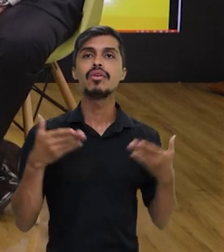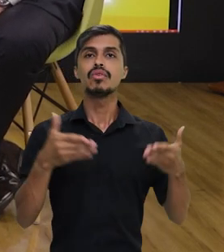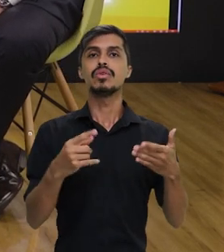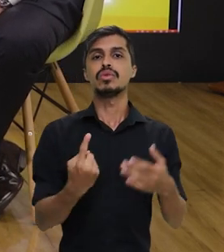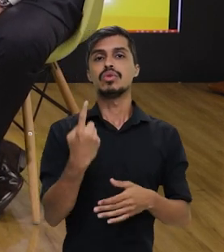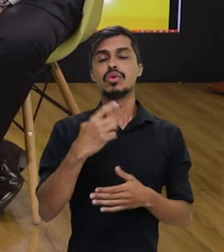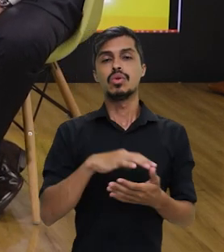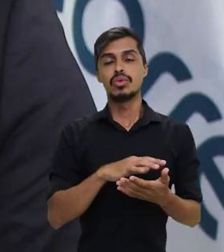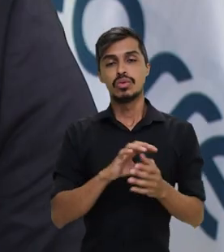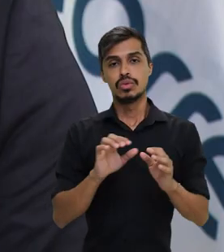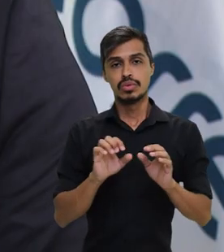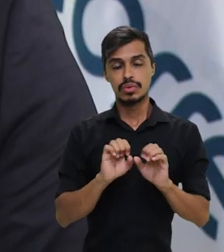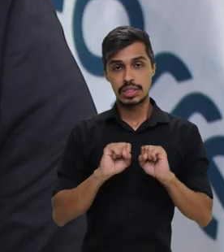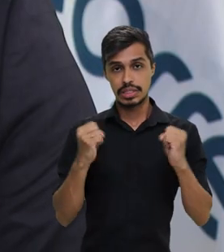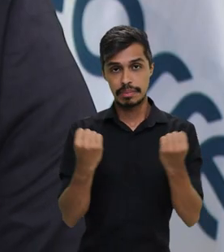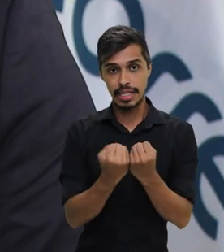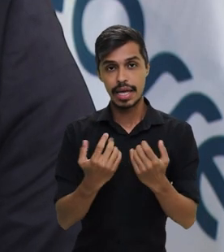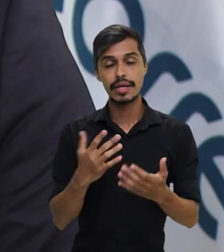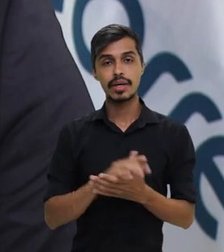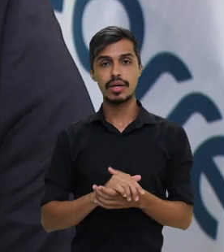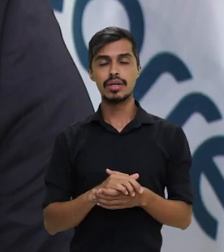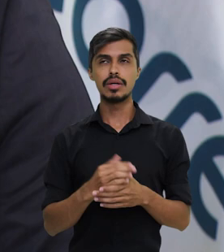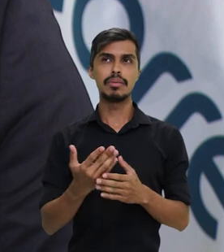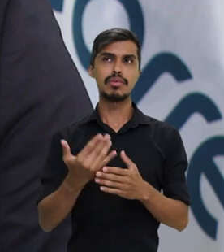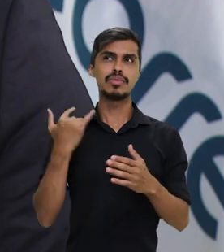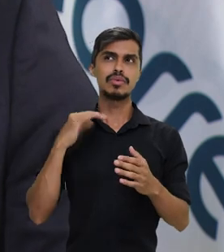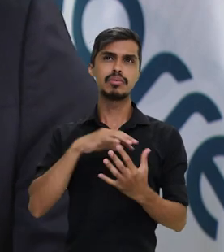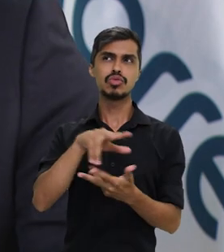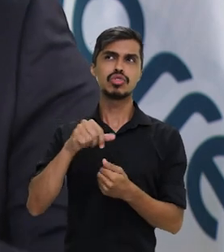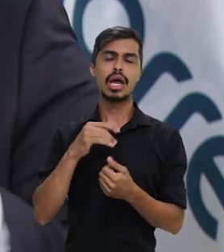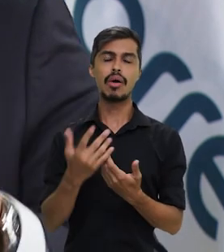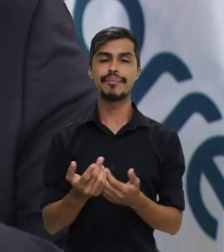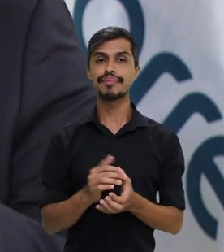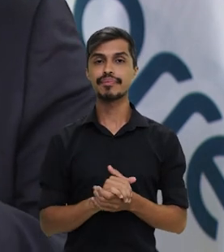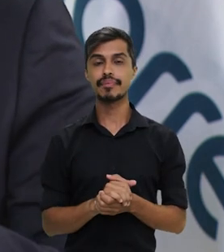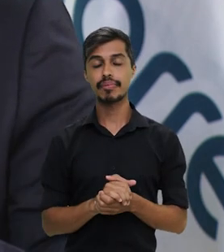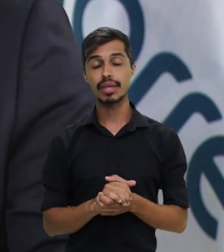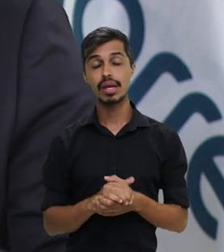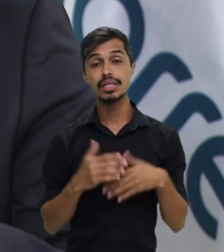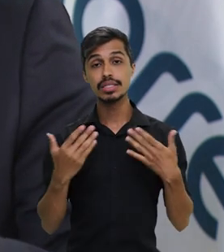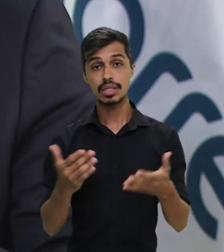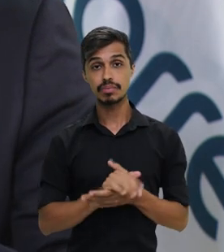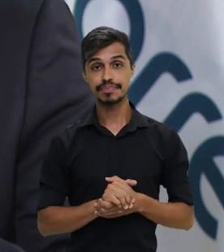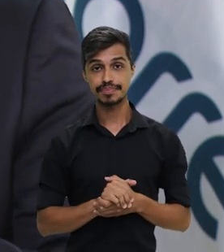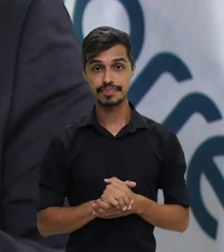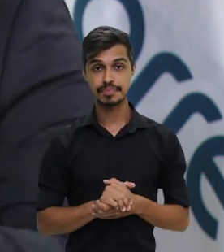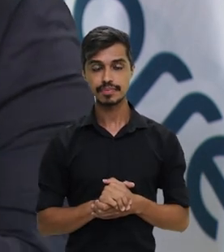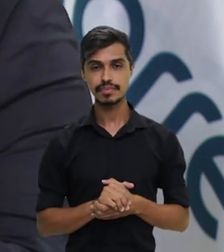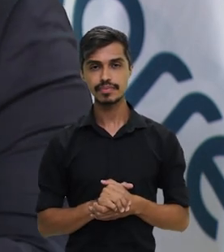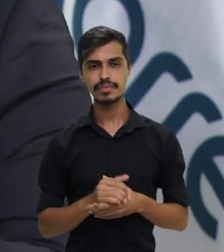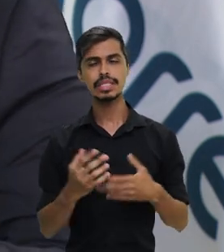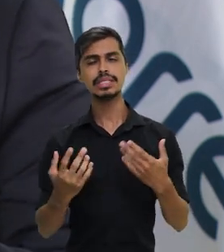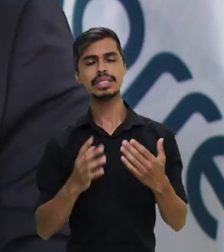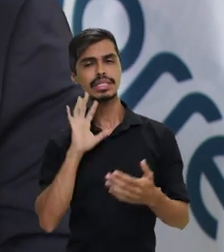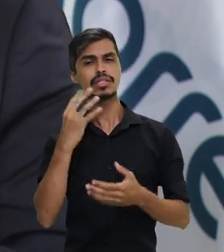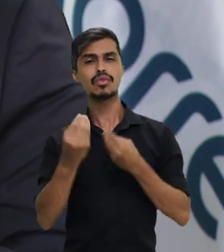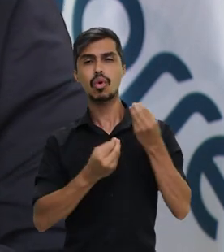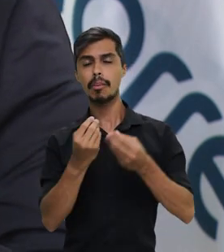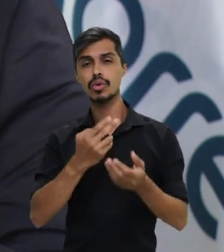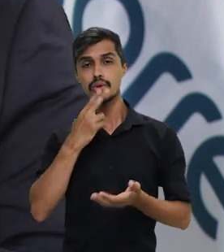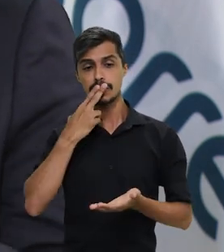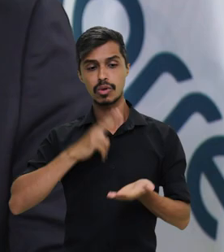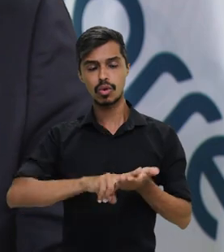seminário internacional há poucos dias para discutir justamente esse papel dos Correios, para onde os Correios